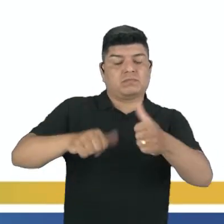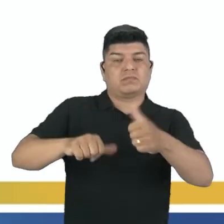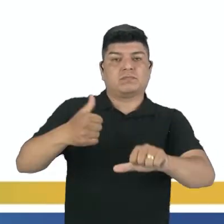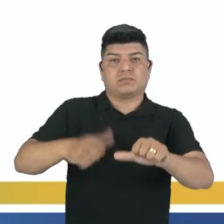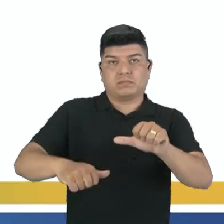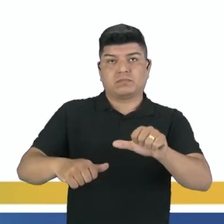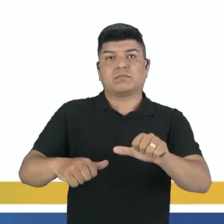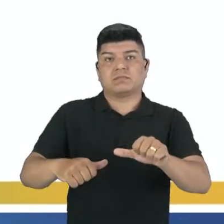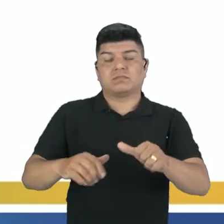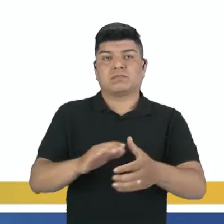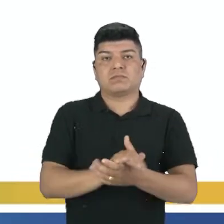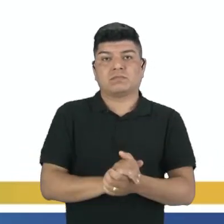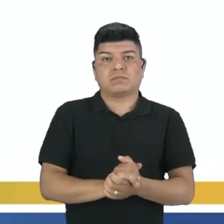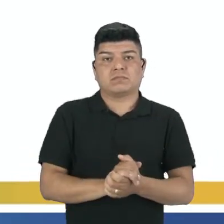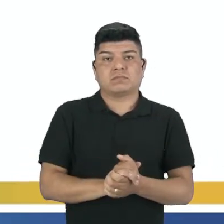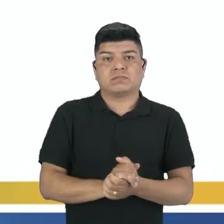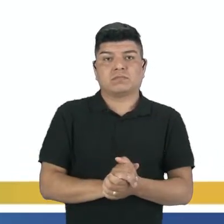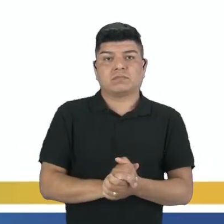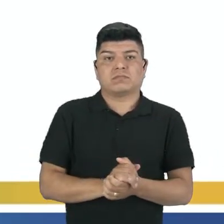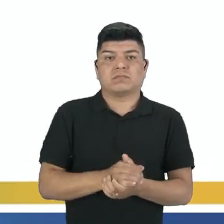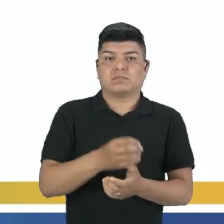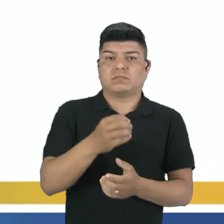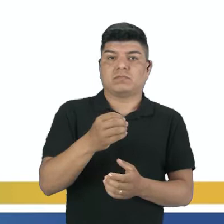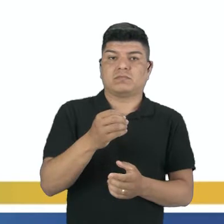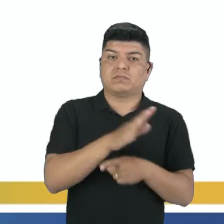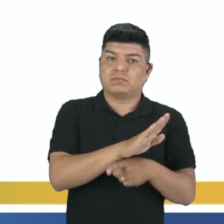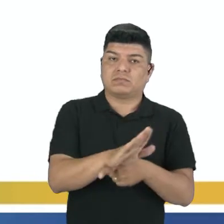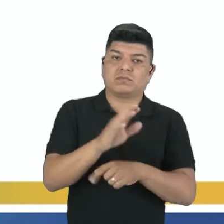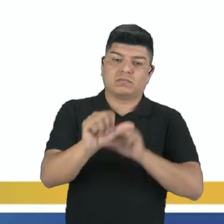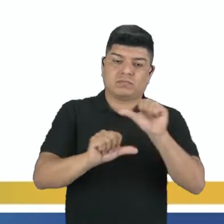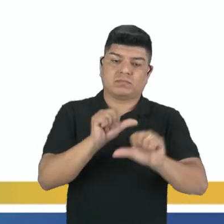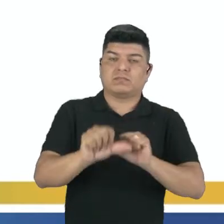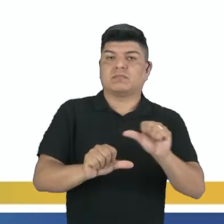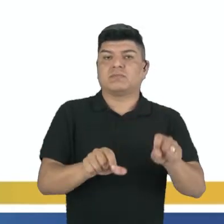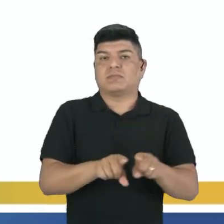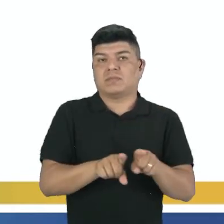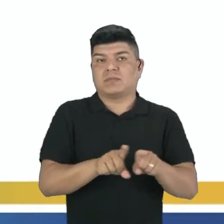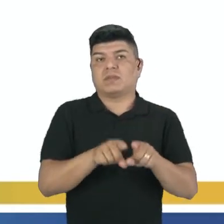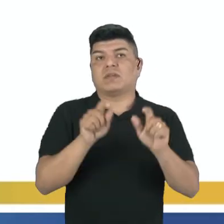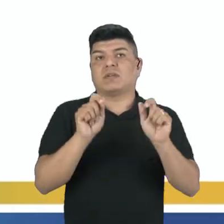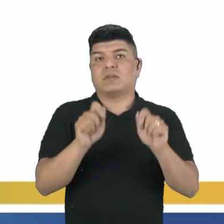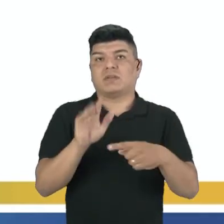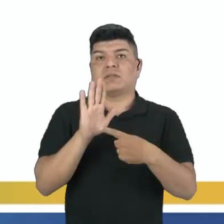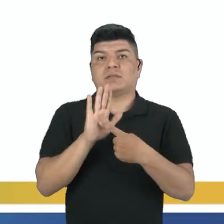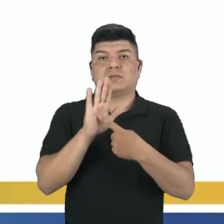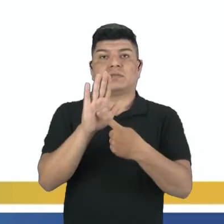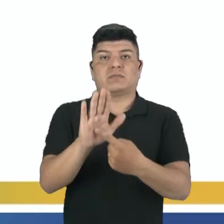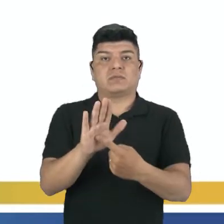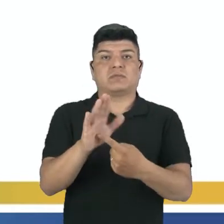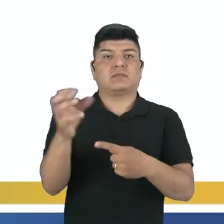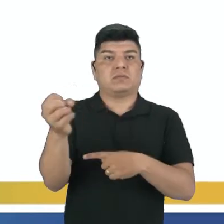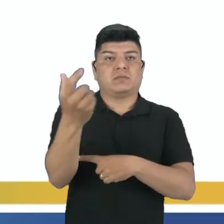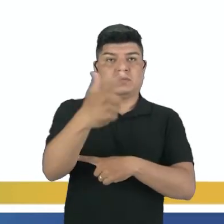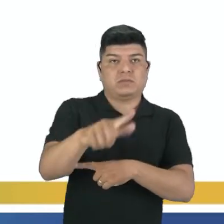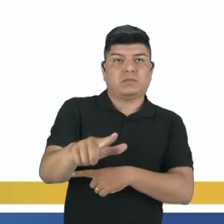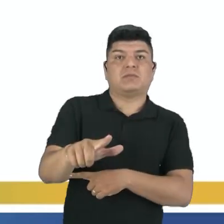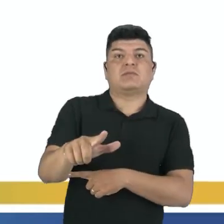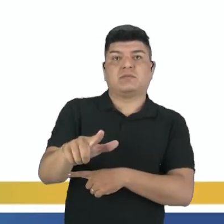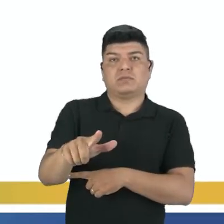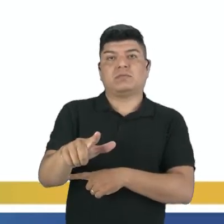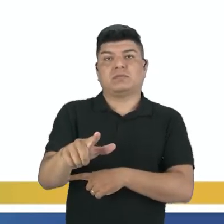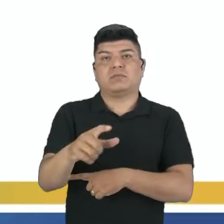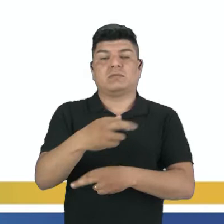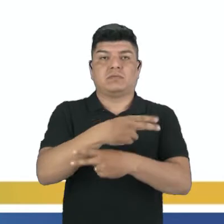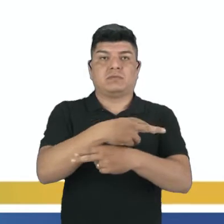a questão do beneficiamento, a de transformação, elas vão aparecer aí novamente nessa questão